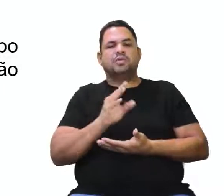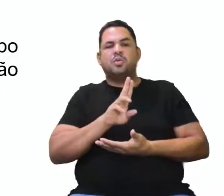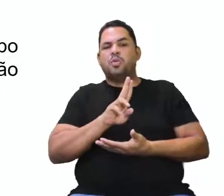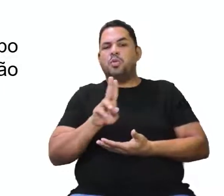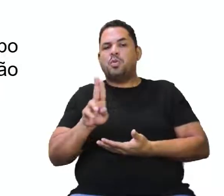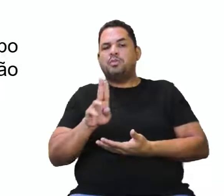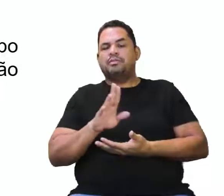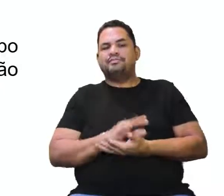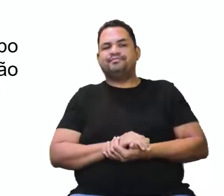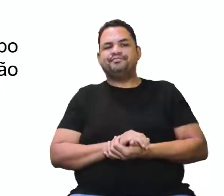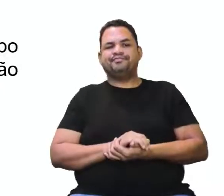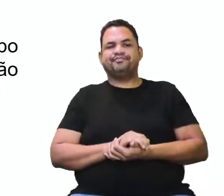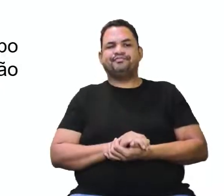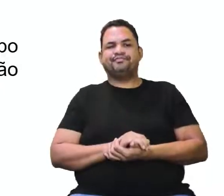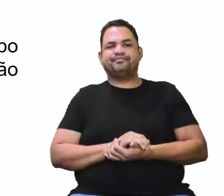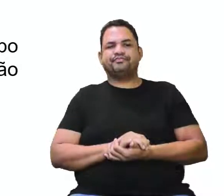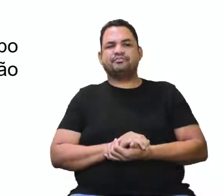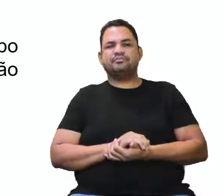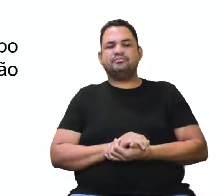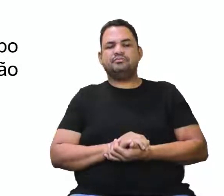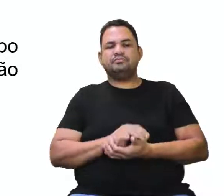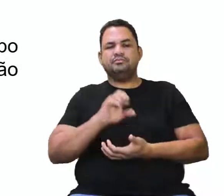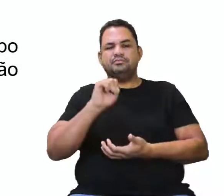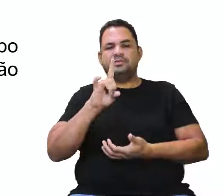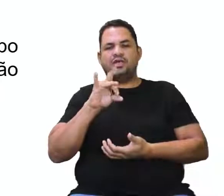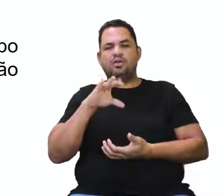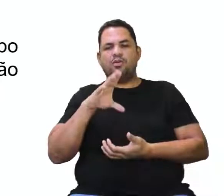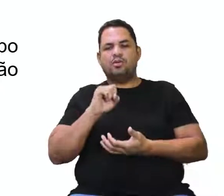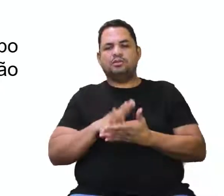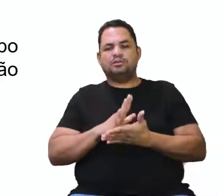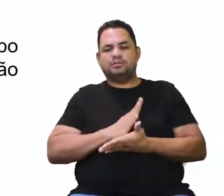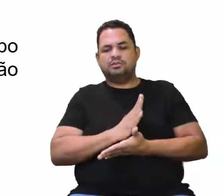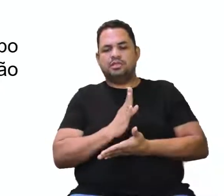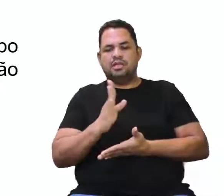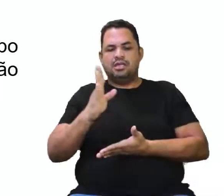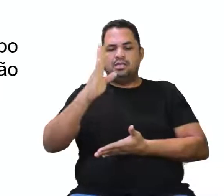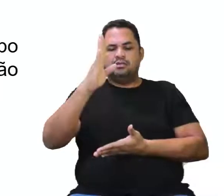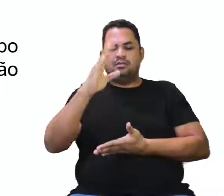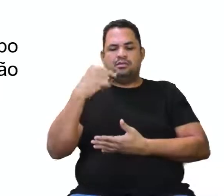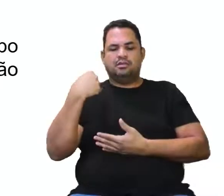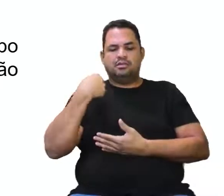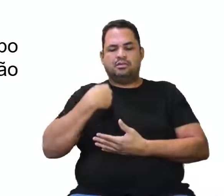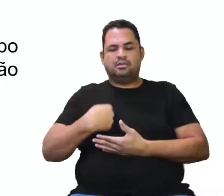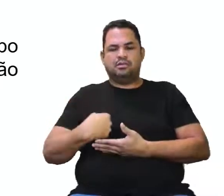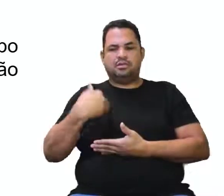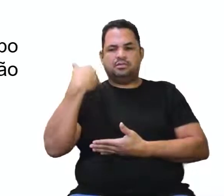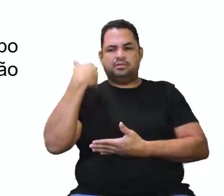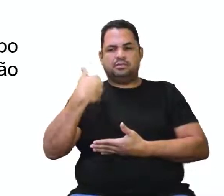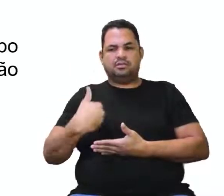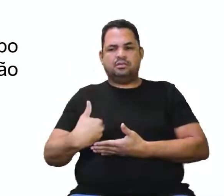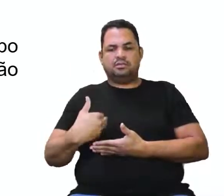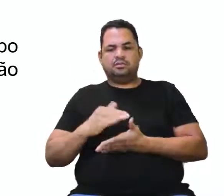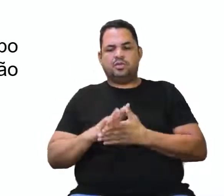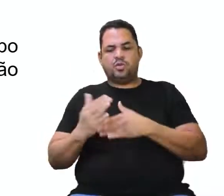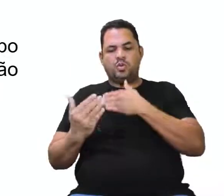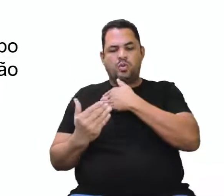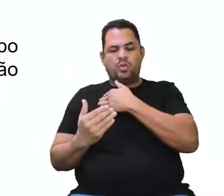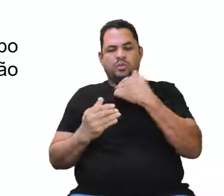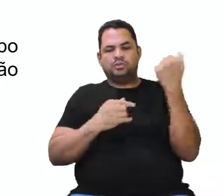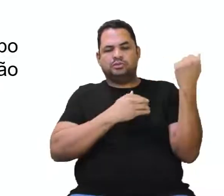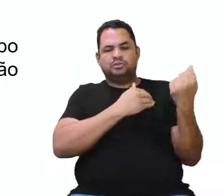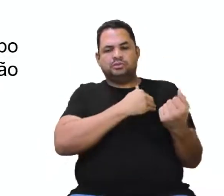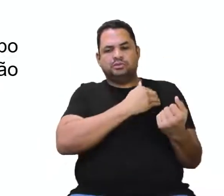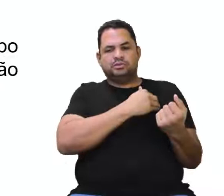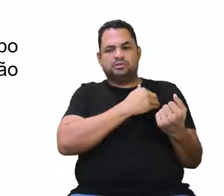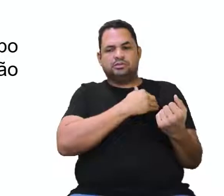nome. Olha, escoliose, nós vamos lembrar que é um desvio lateral, né? Então, é para o lado direito ou é